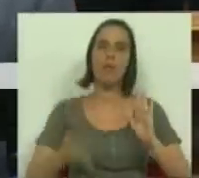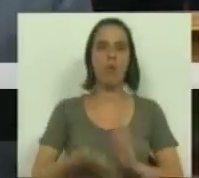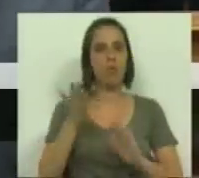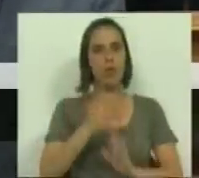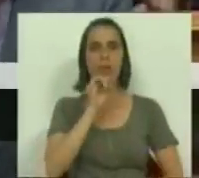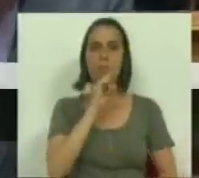urgência possível. Deixe!